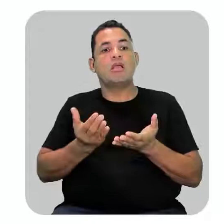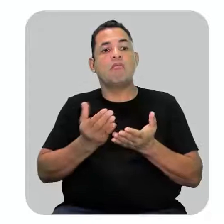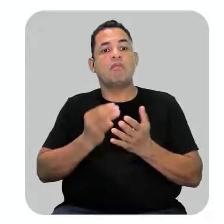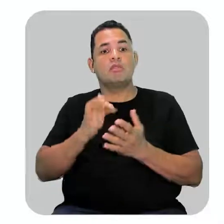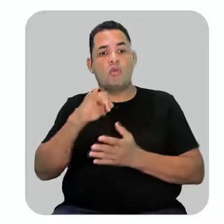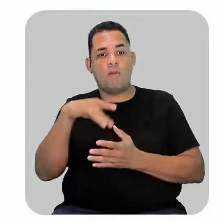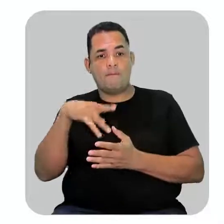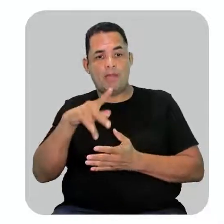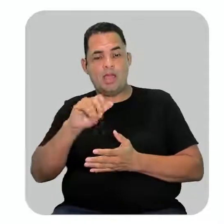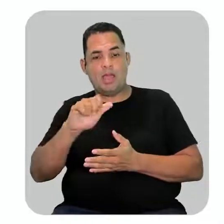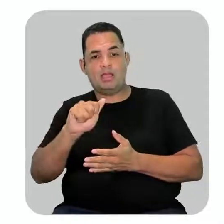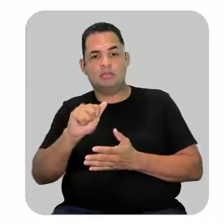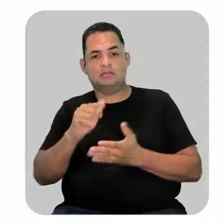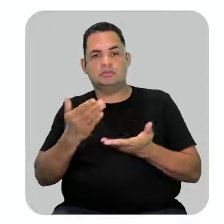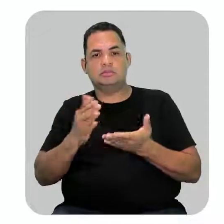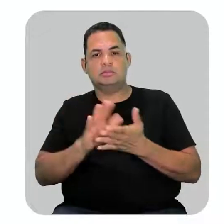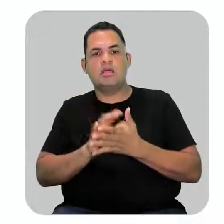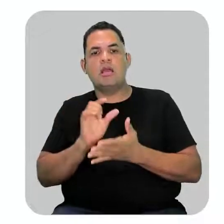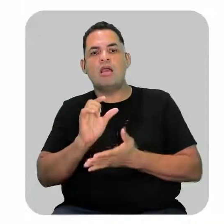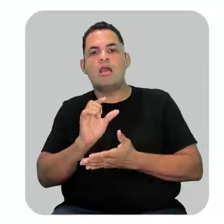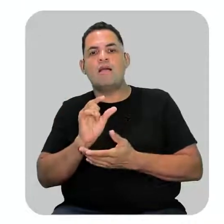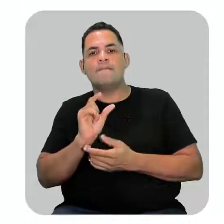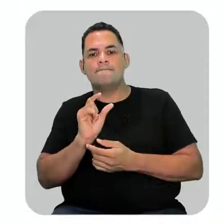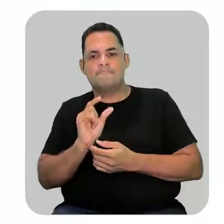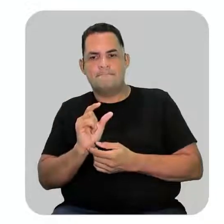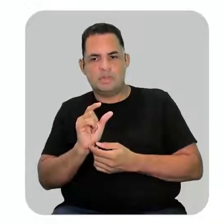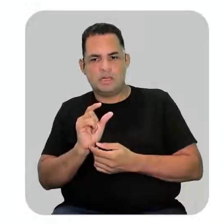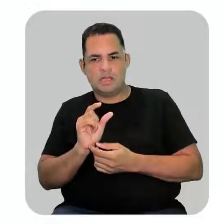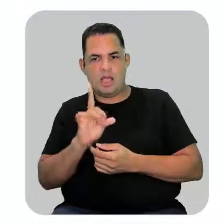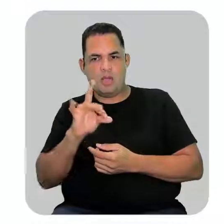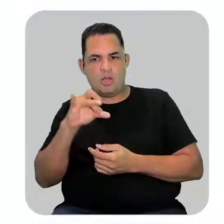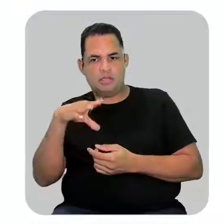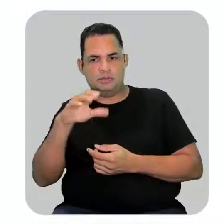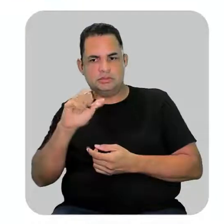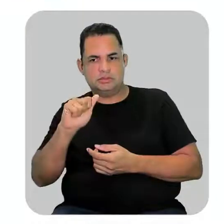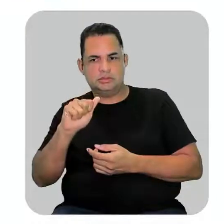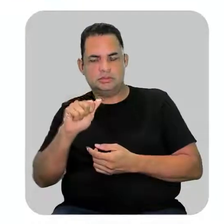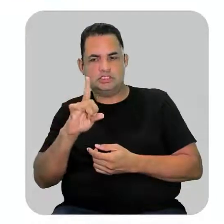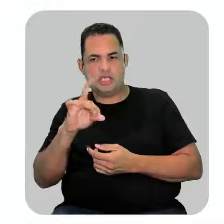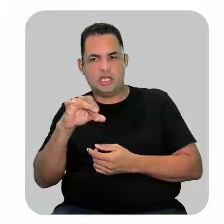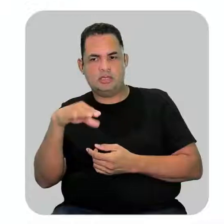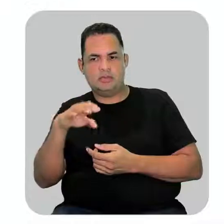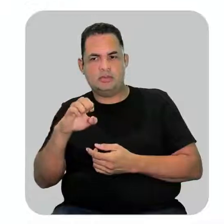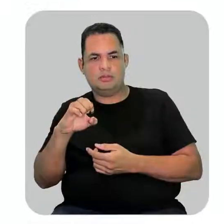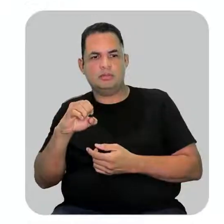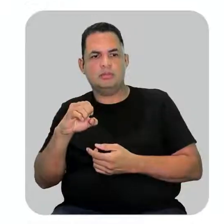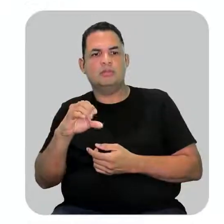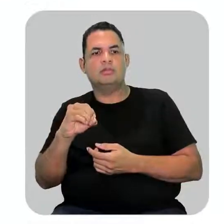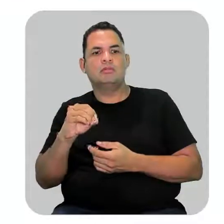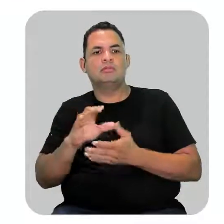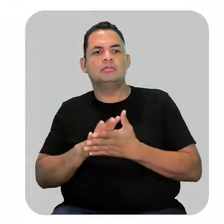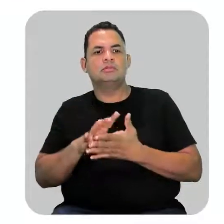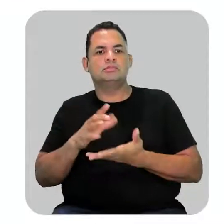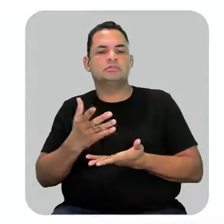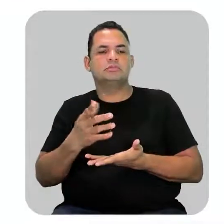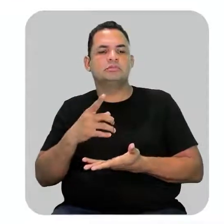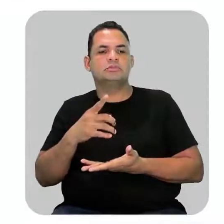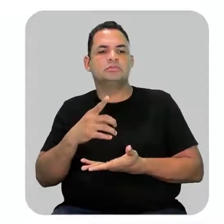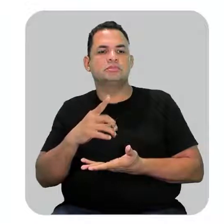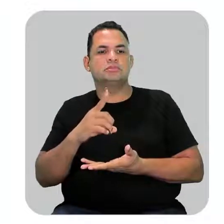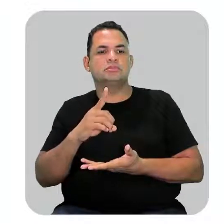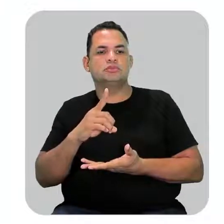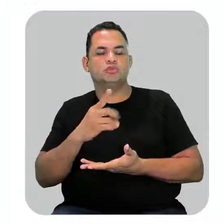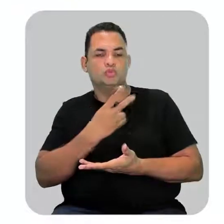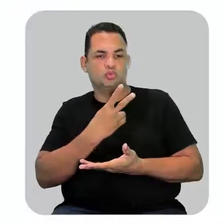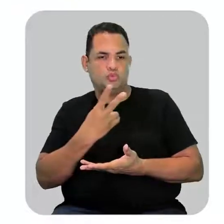é a terminação dos alcadienos que é o di eno onde o di